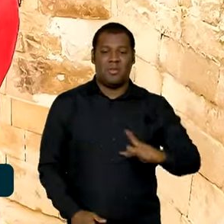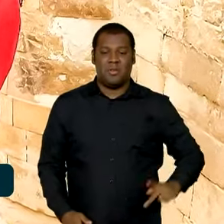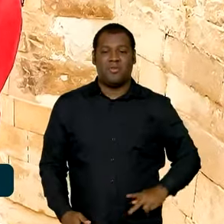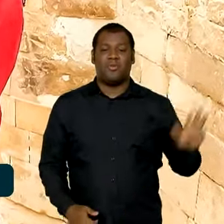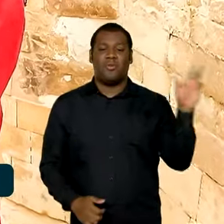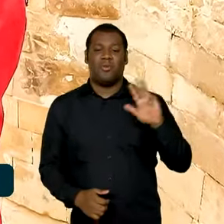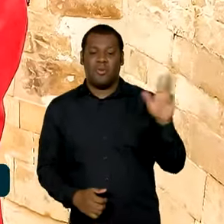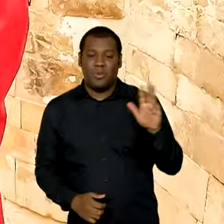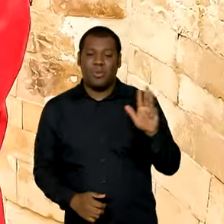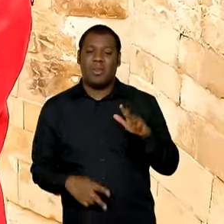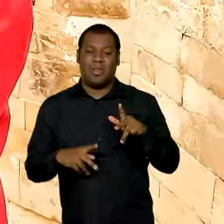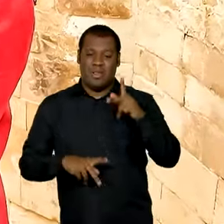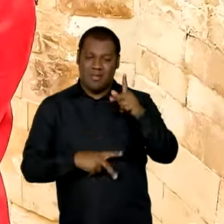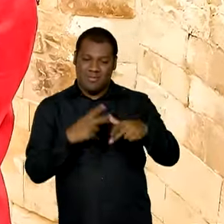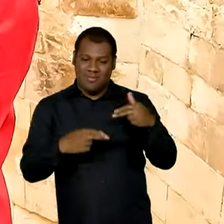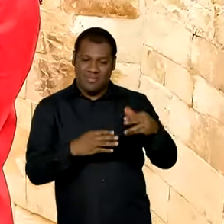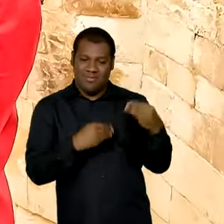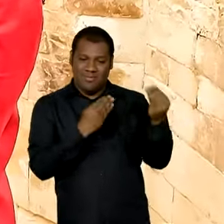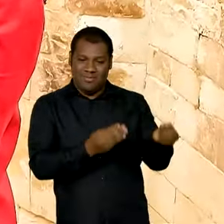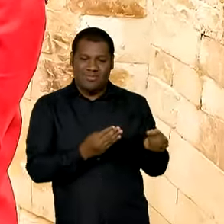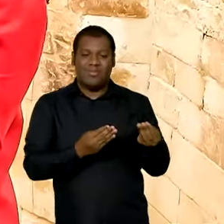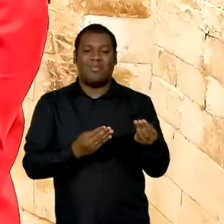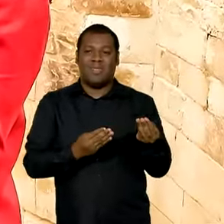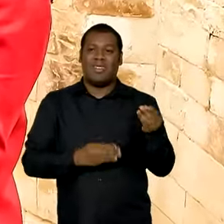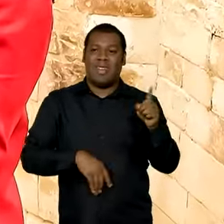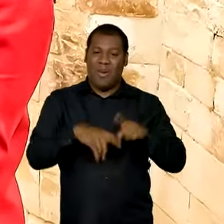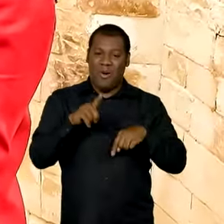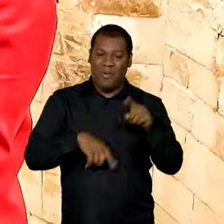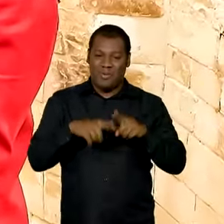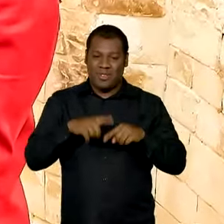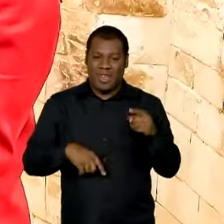presenteado com uma réplica da estátua do faraó Tutankamon.